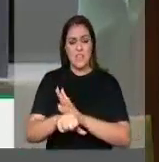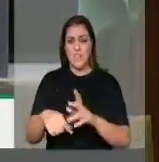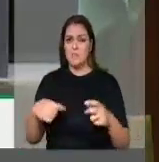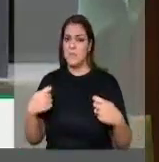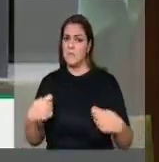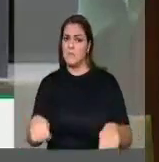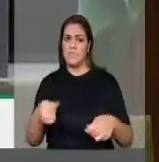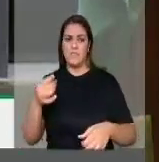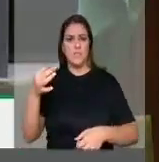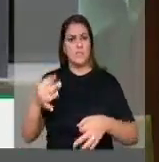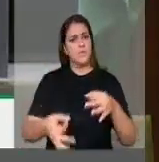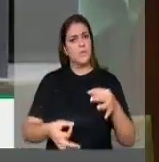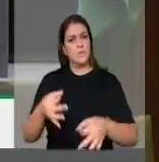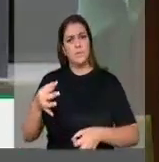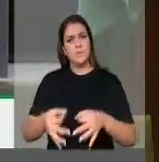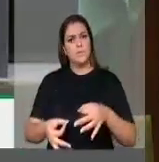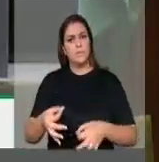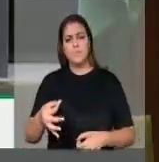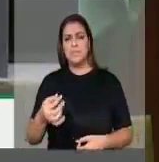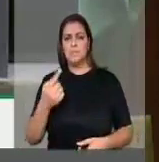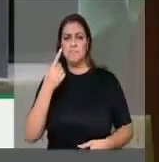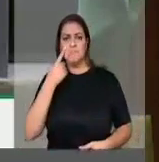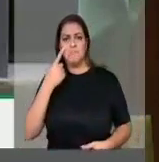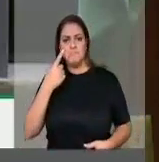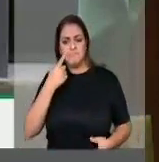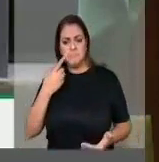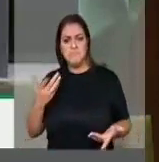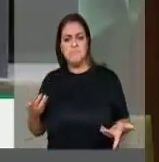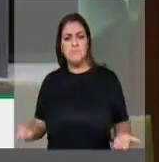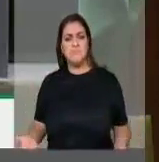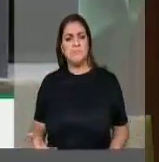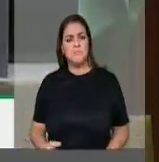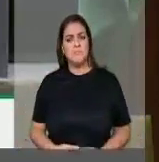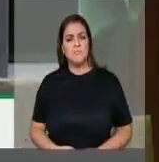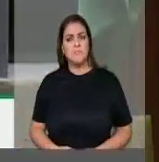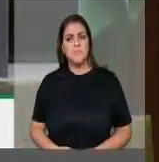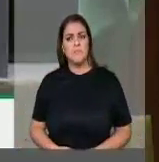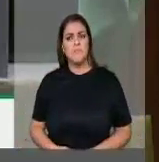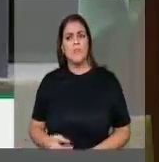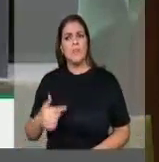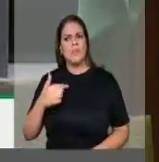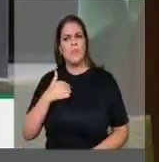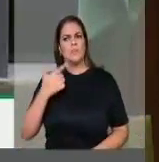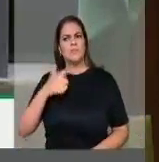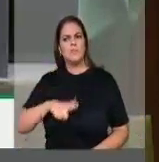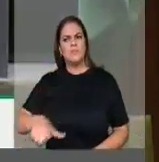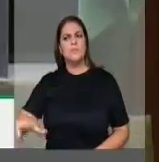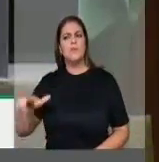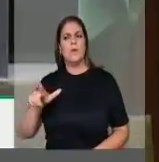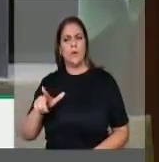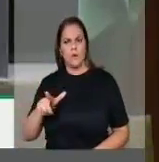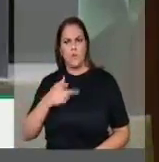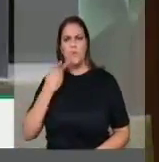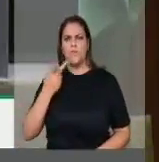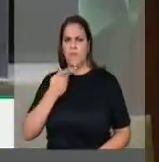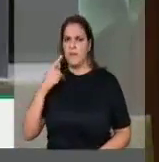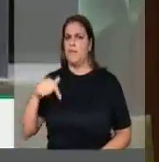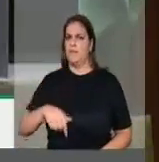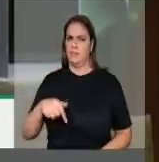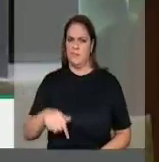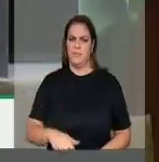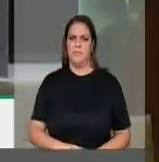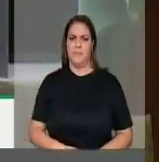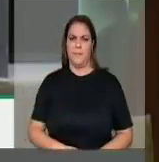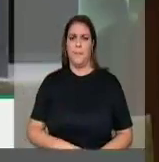perante a justiça. Mas por isso, meus amigos e amigas, mais uma vez, ressalto aqui que o